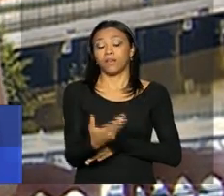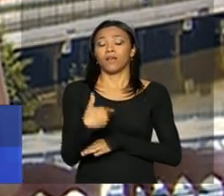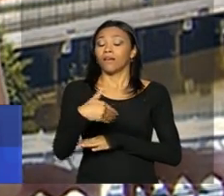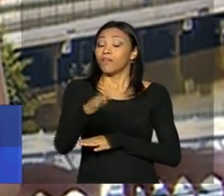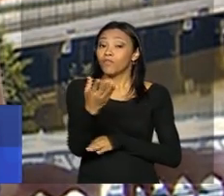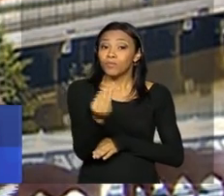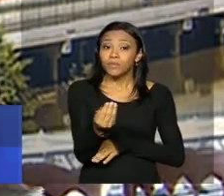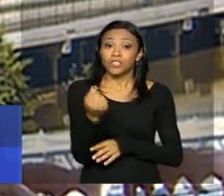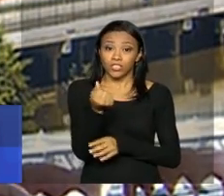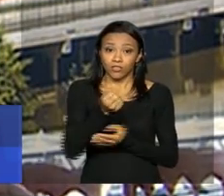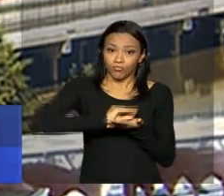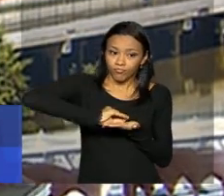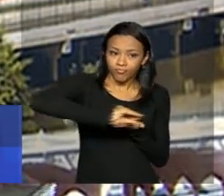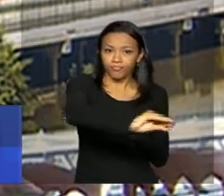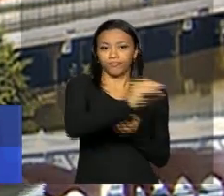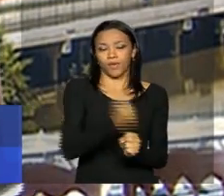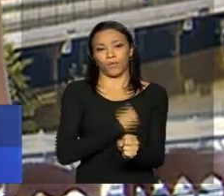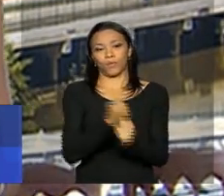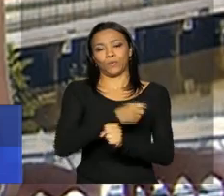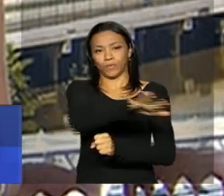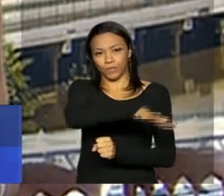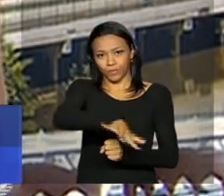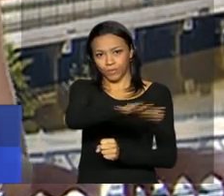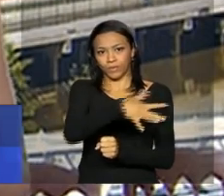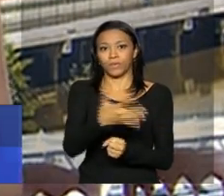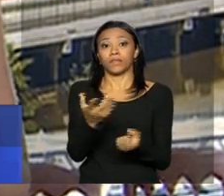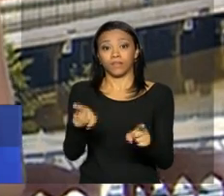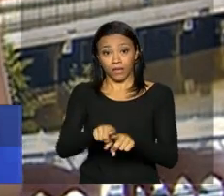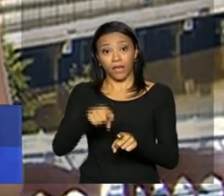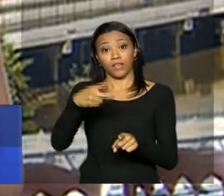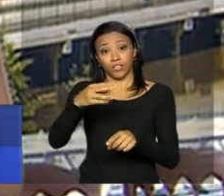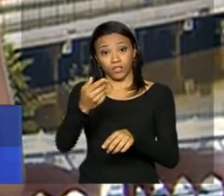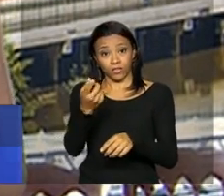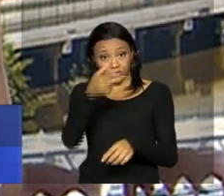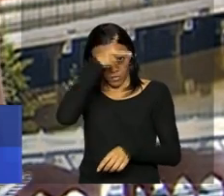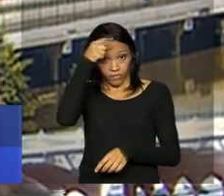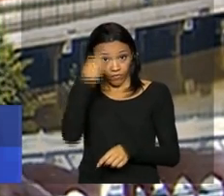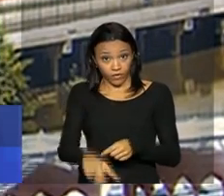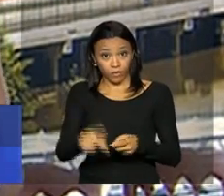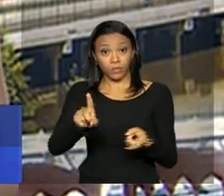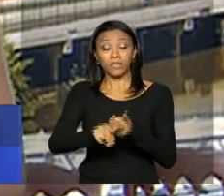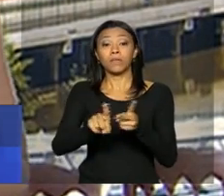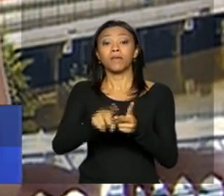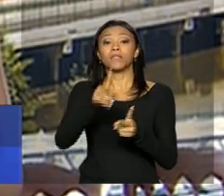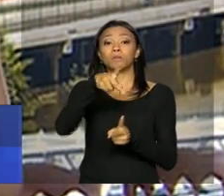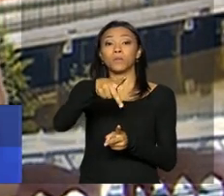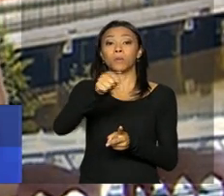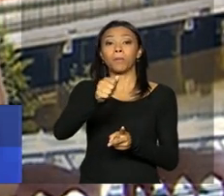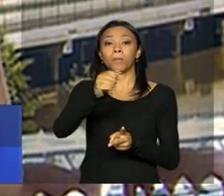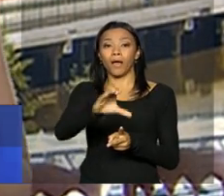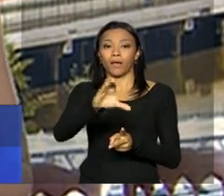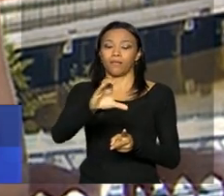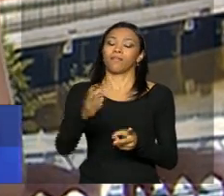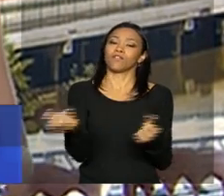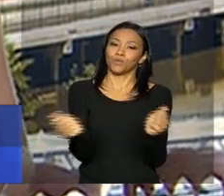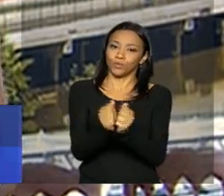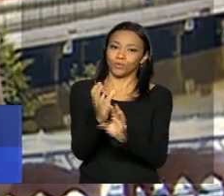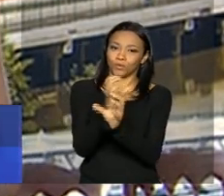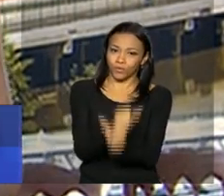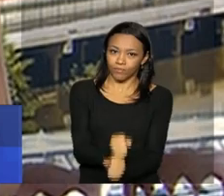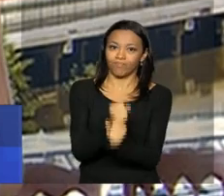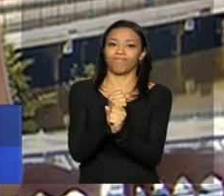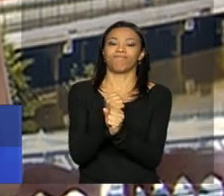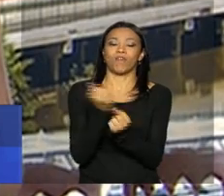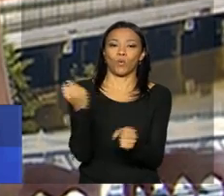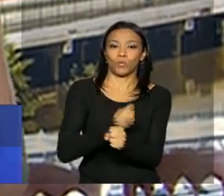reais foram investidos nas obras da Via Mangue, entre recursos da Prefeitura de Recife e do PAC, o Programa de Aceleração do Crescimento. A